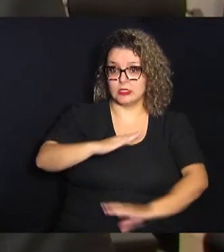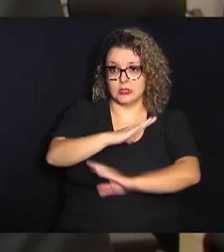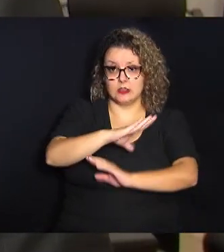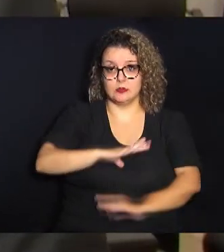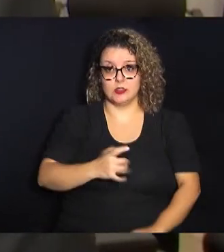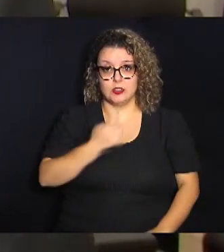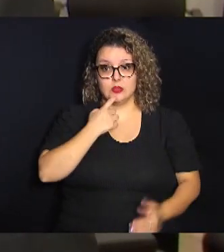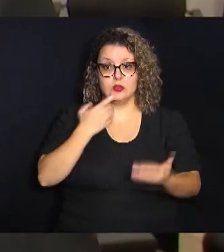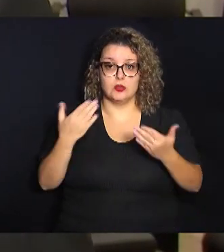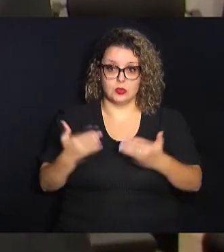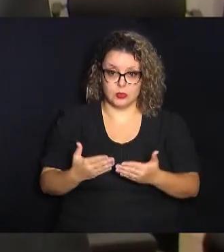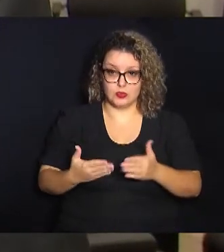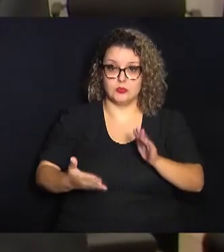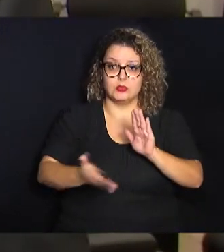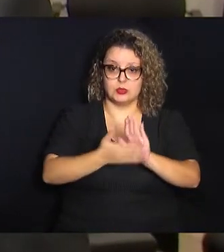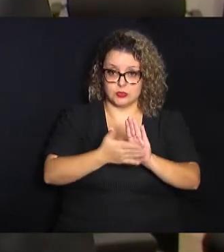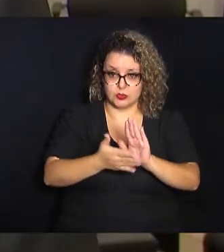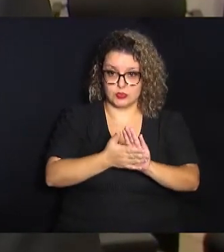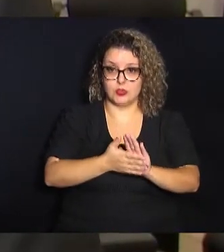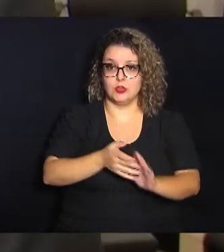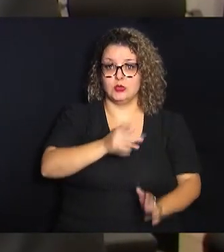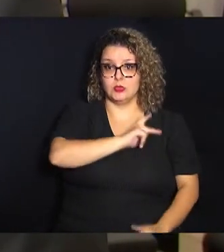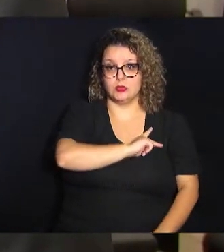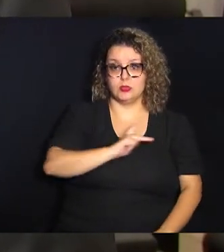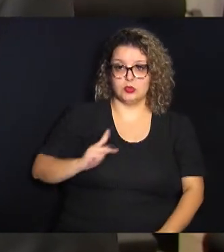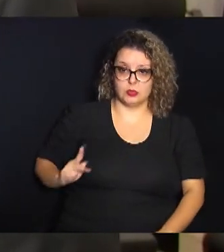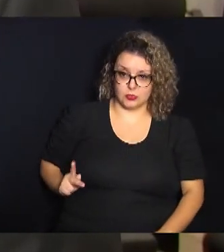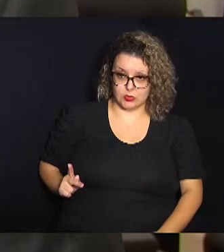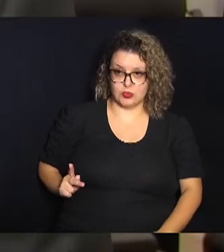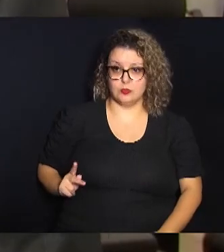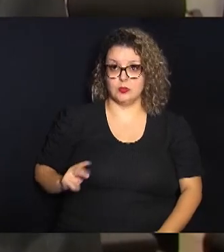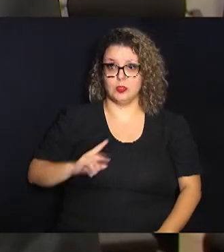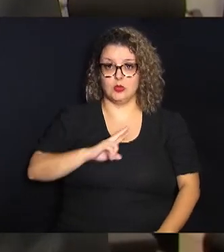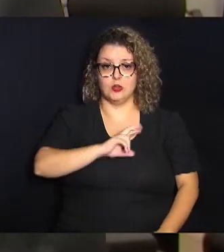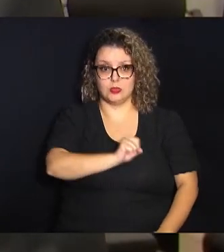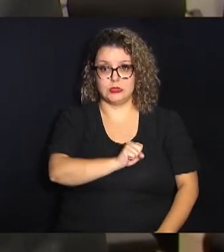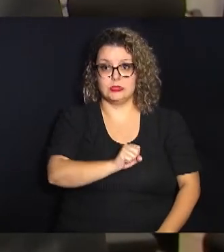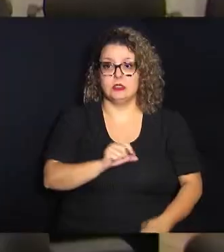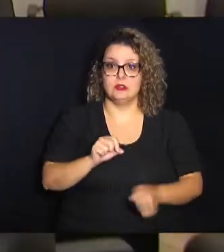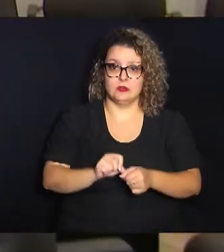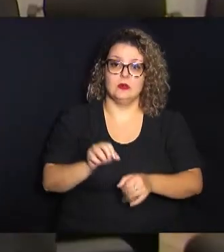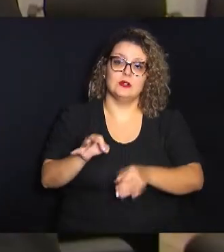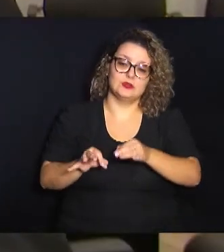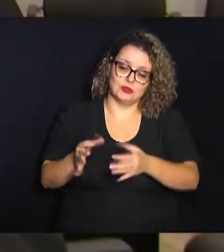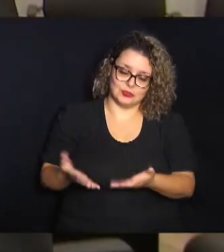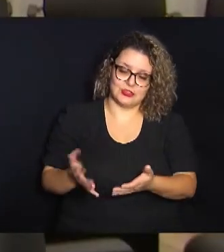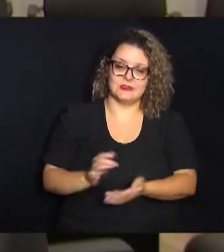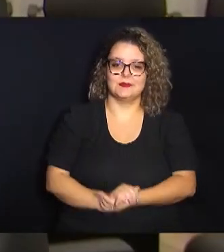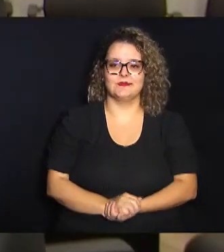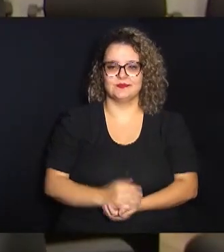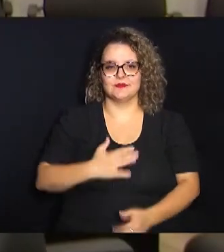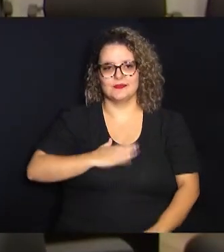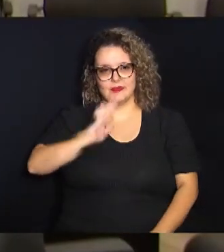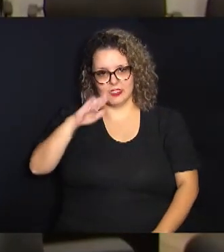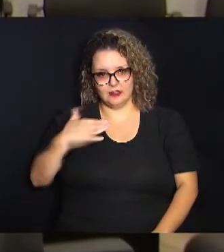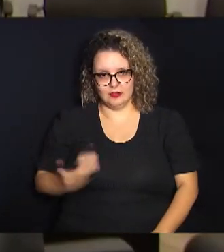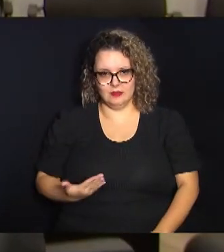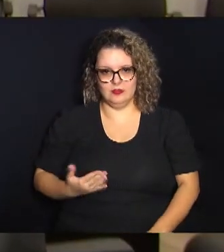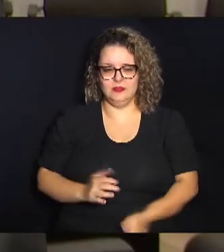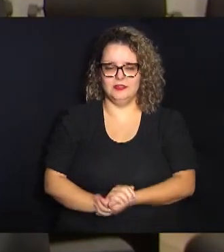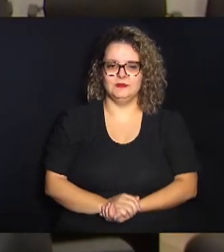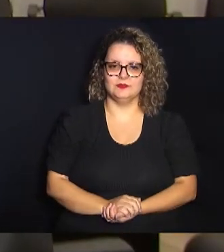através de uma propositura do presidente Rocine, se faz justiça. E para mim é uma honra poder ter